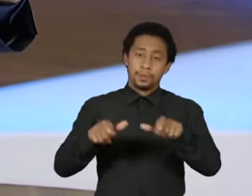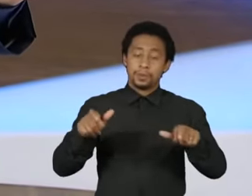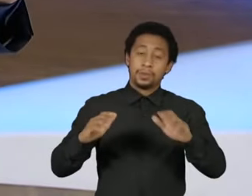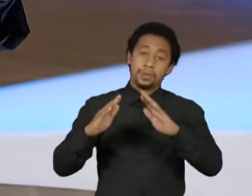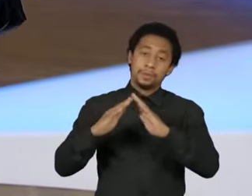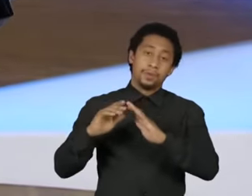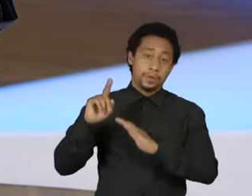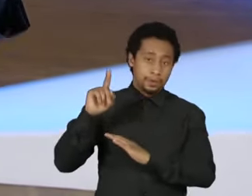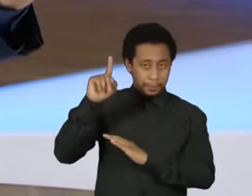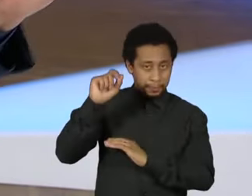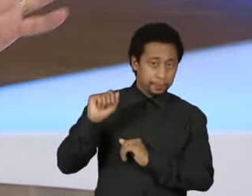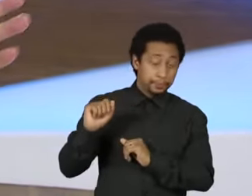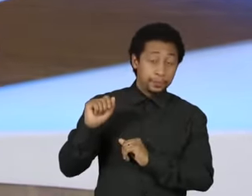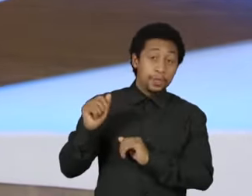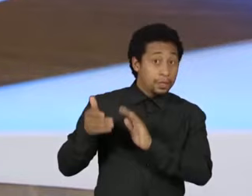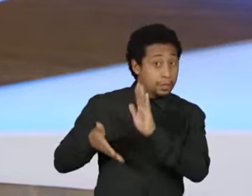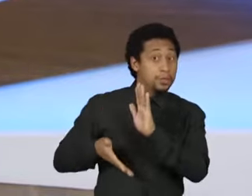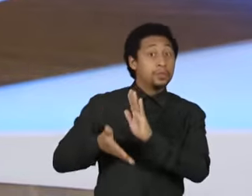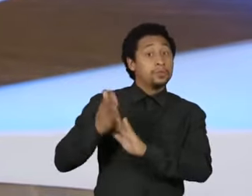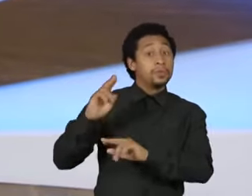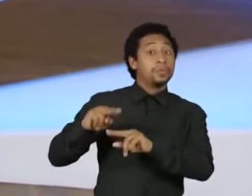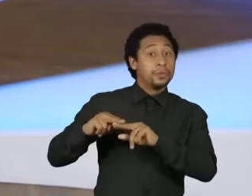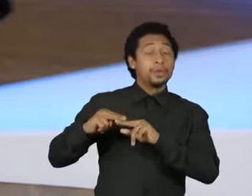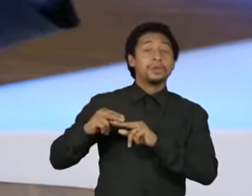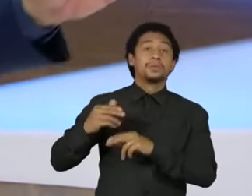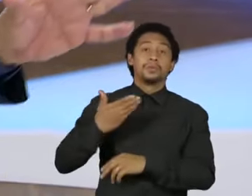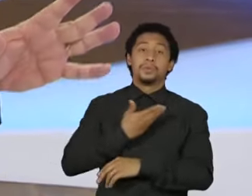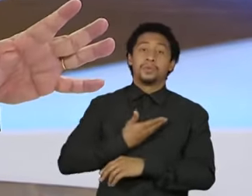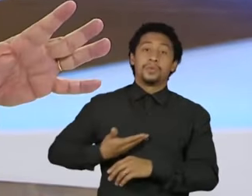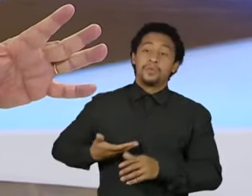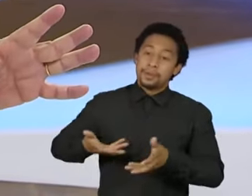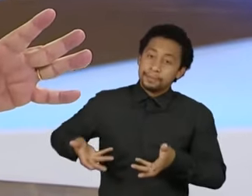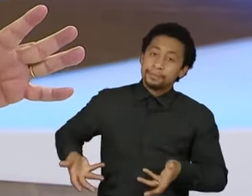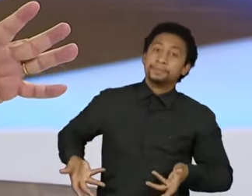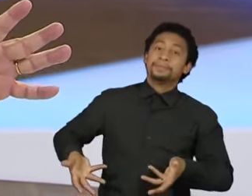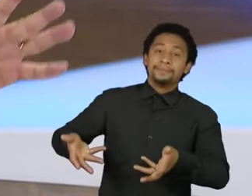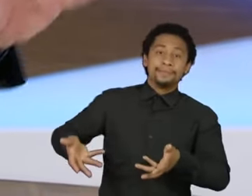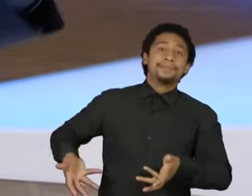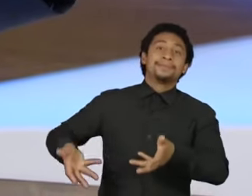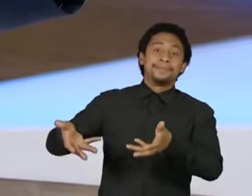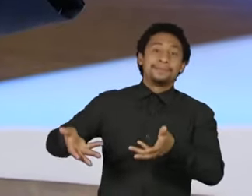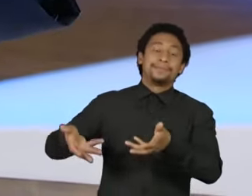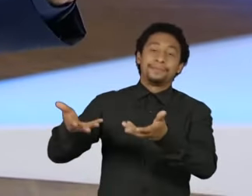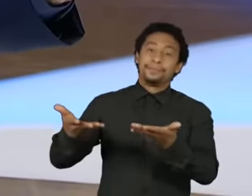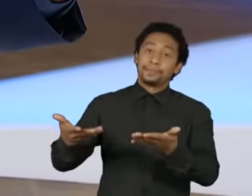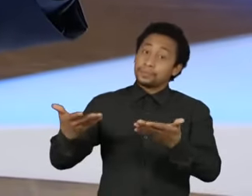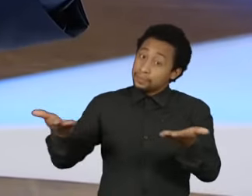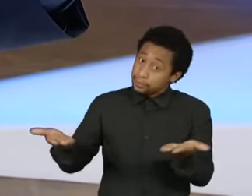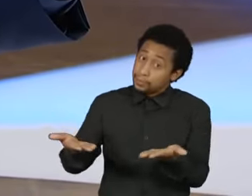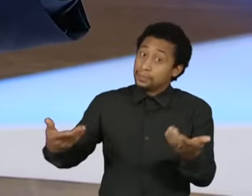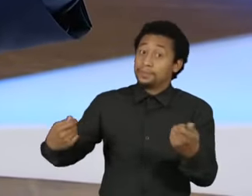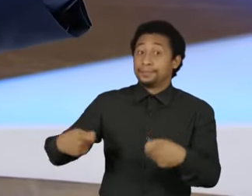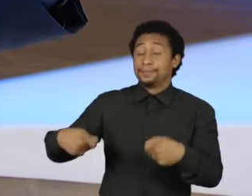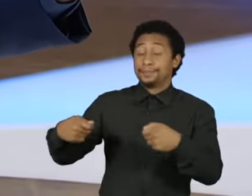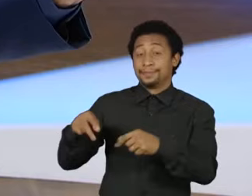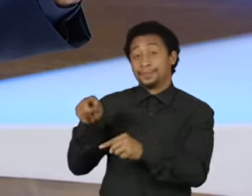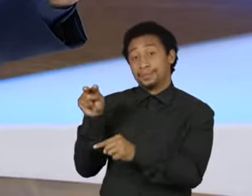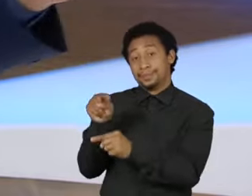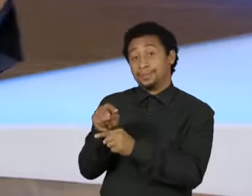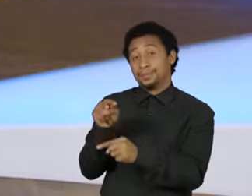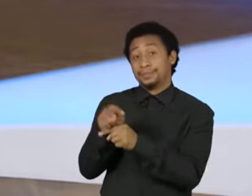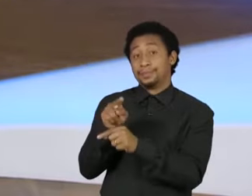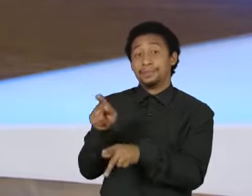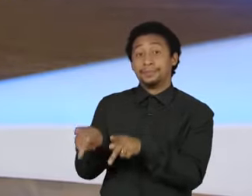diversas épocas, inclusive com incentivos governamentais de vários governos diversos. Então, assim, nós precisamos cuidar dessa